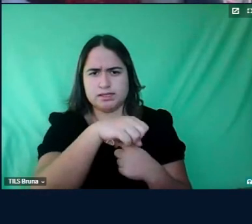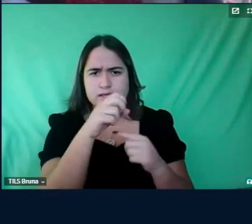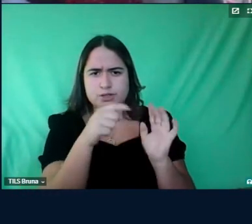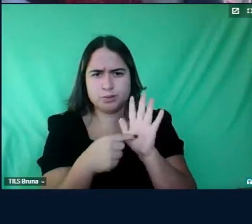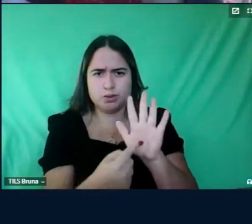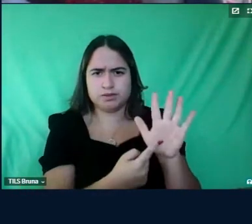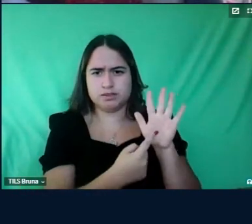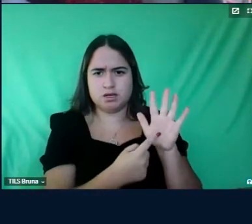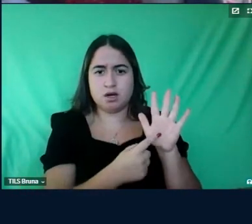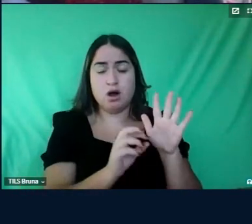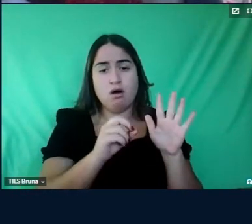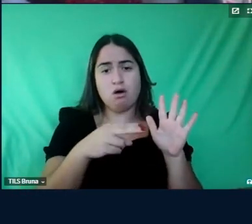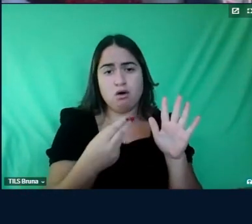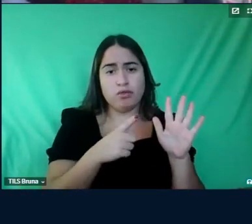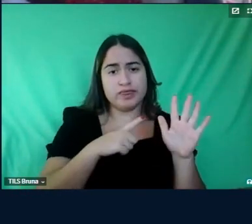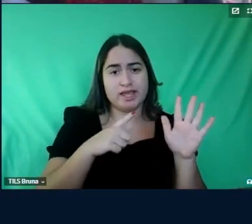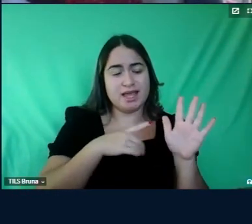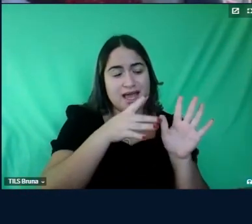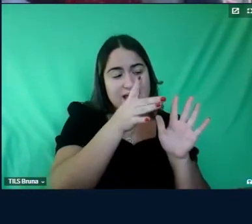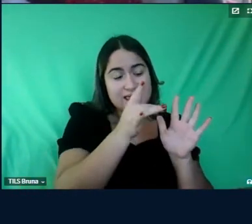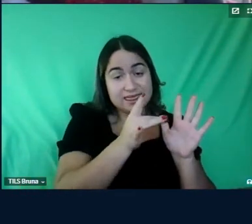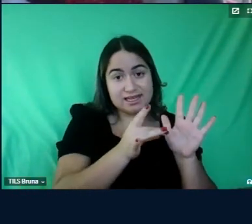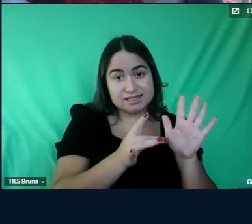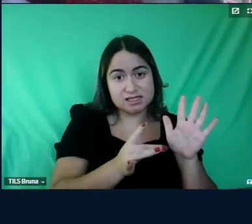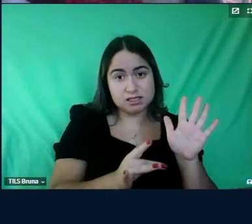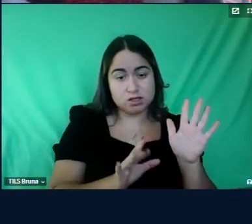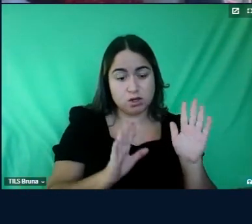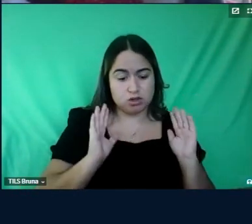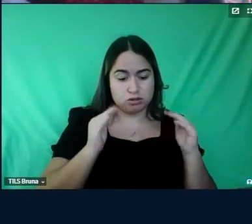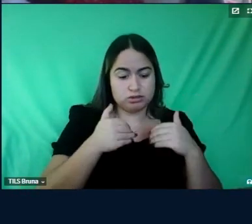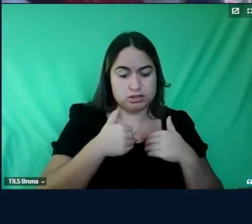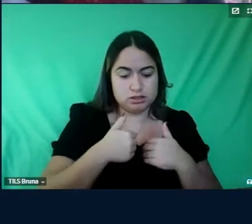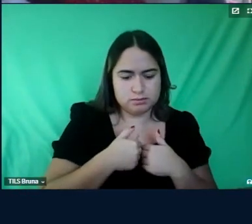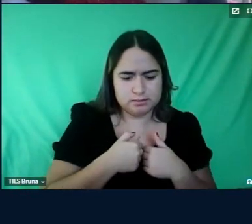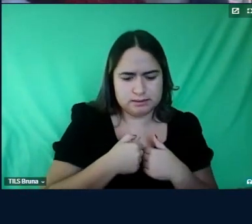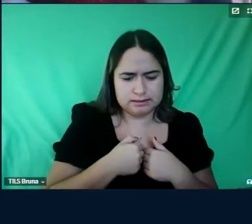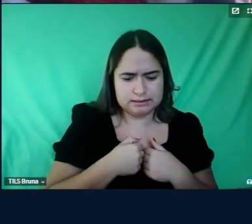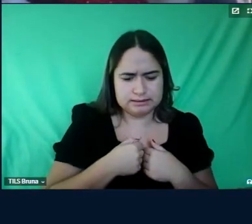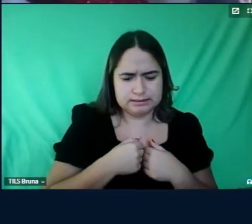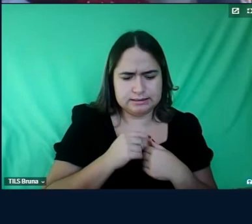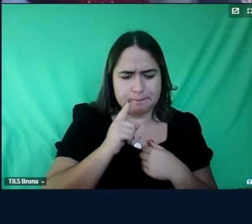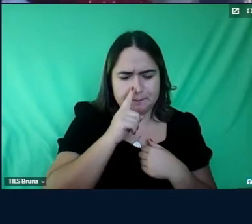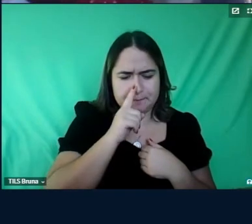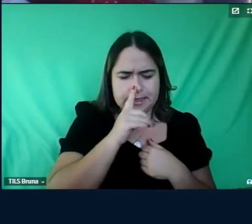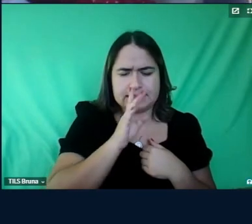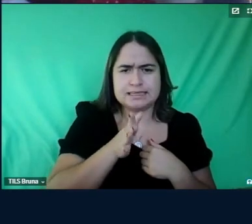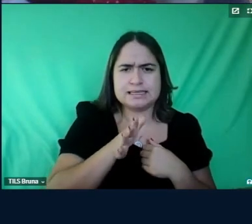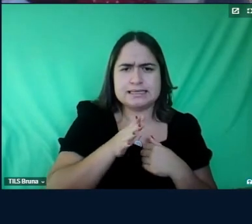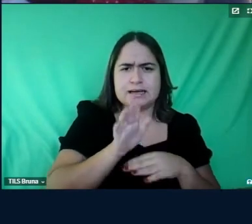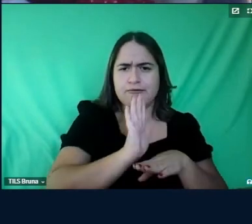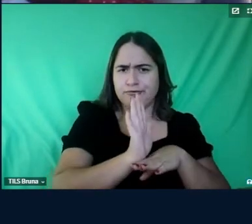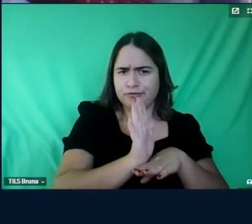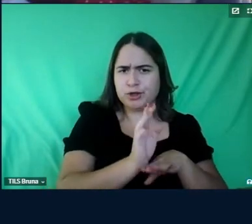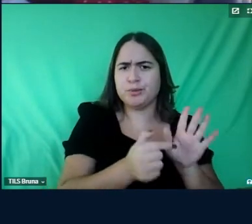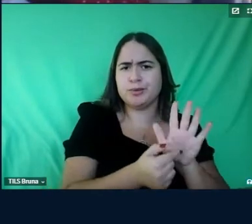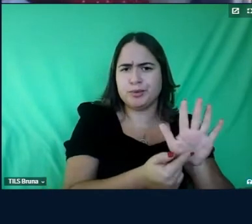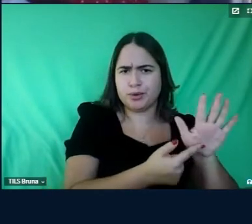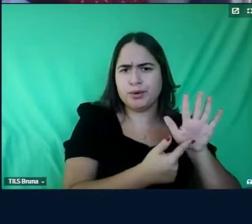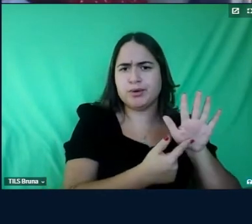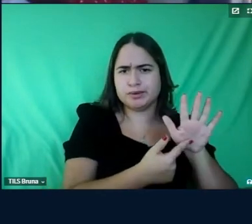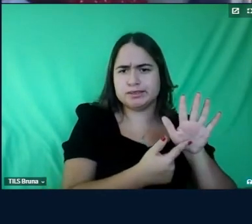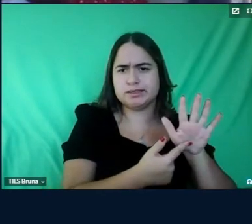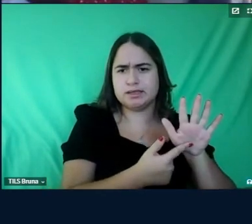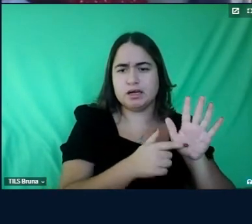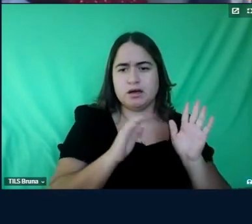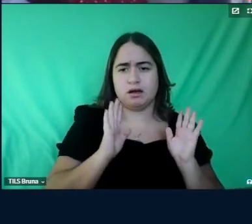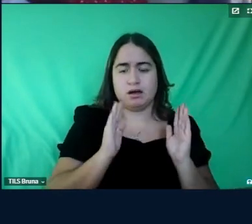tem aquela descrição do autista severo que aparece muitas vezes no filme então é o autista que